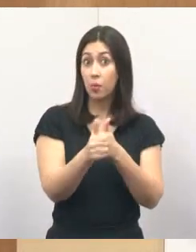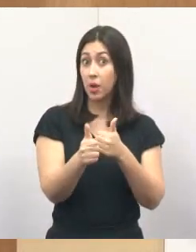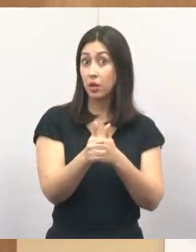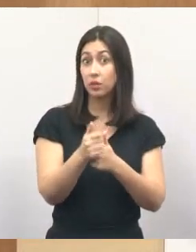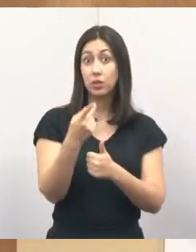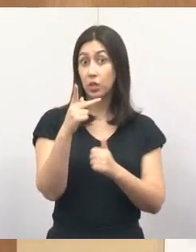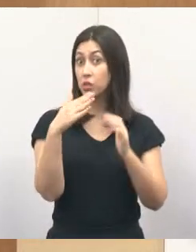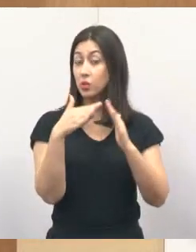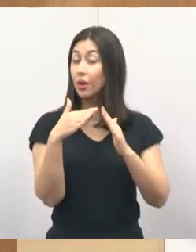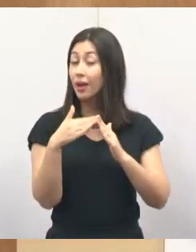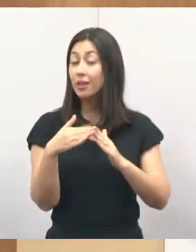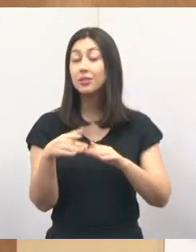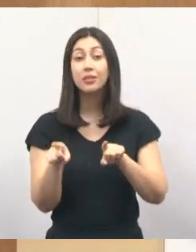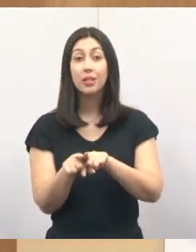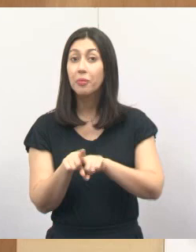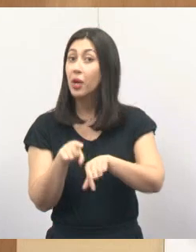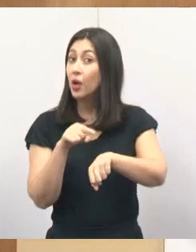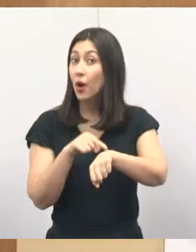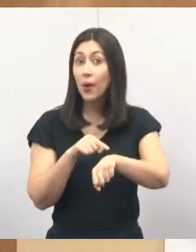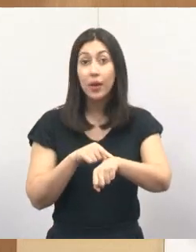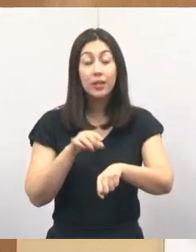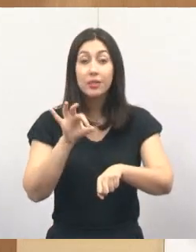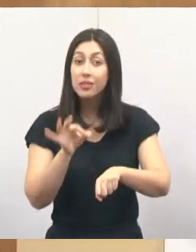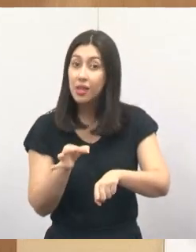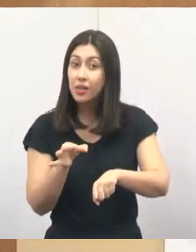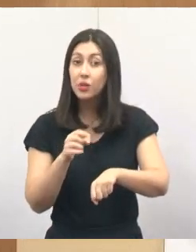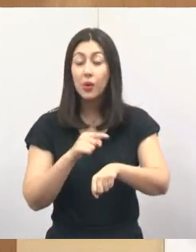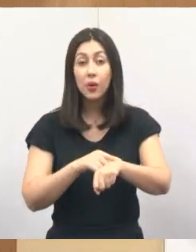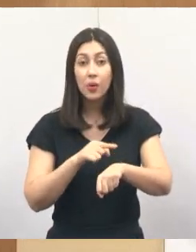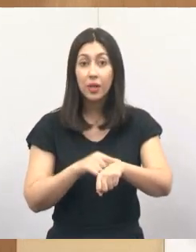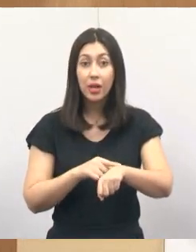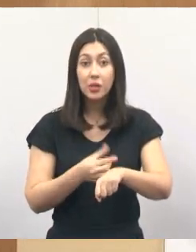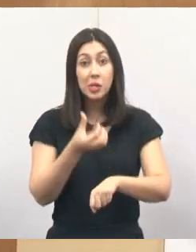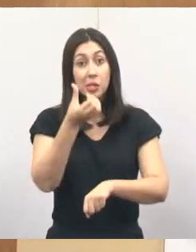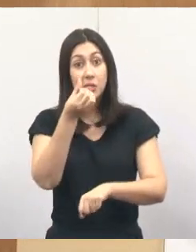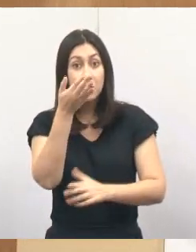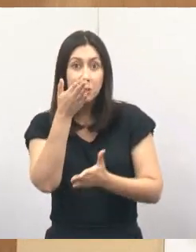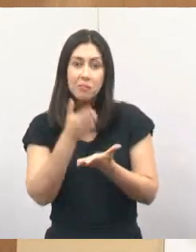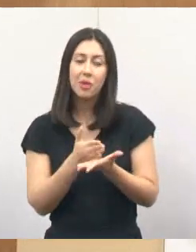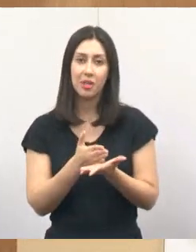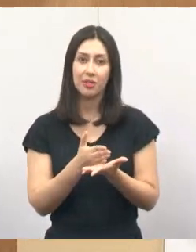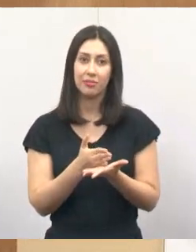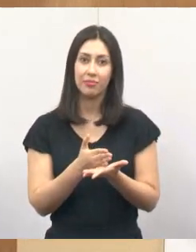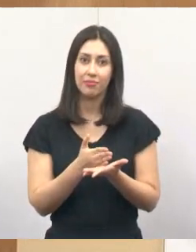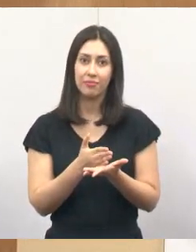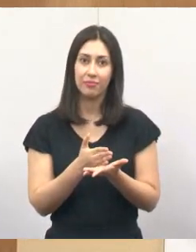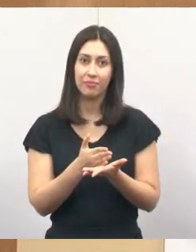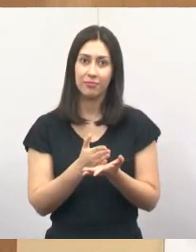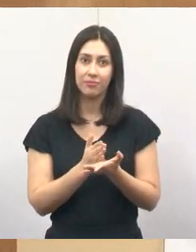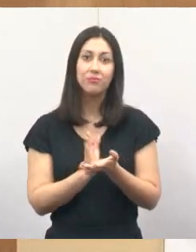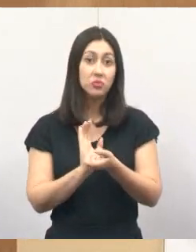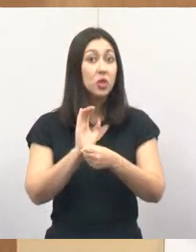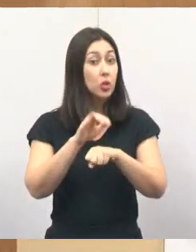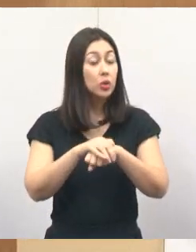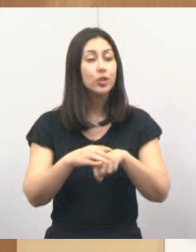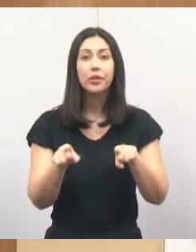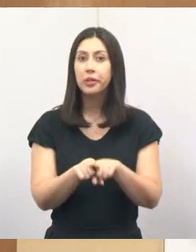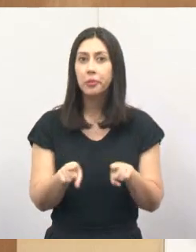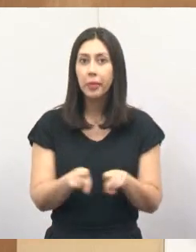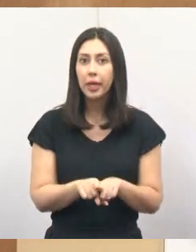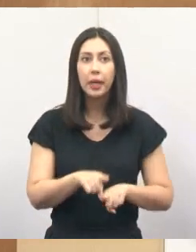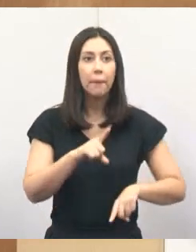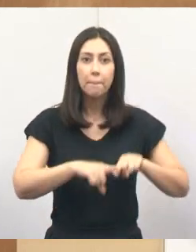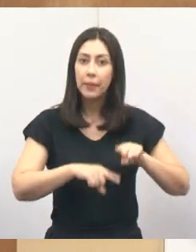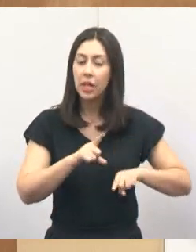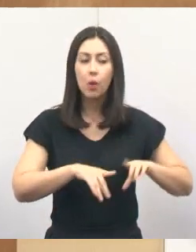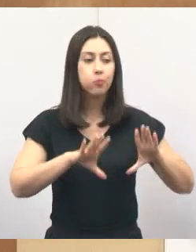horário. Horário no Santa Maria é a partir das 18h30. Então, gente vê também móveis sendo